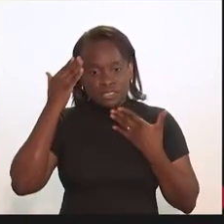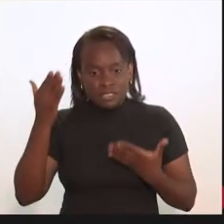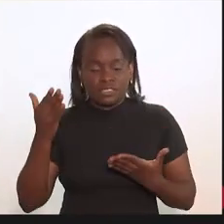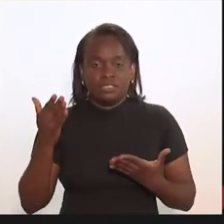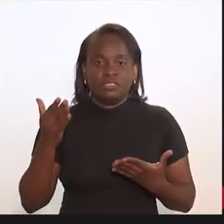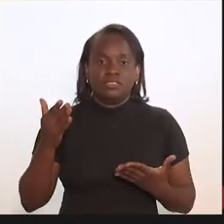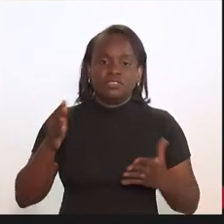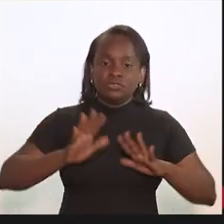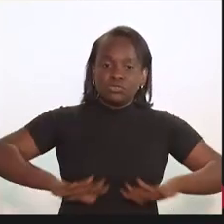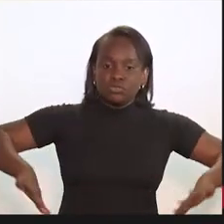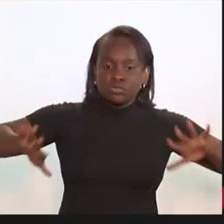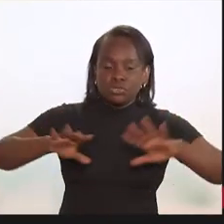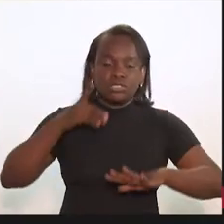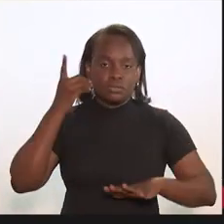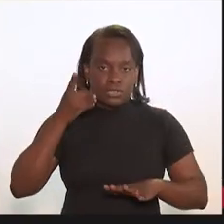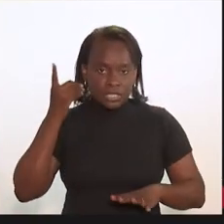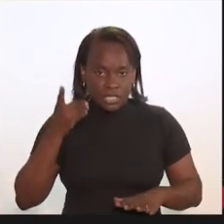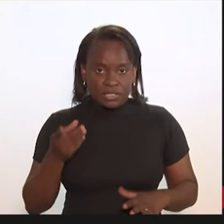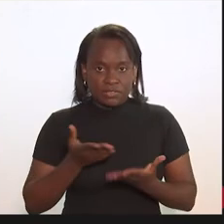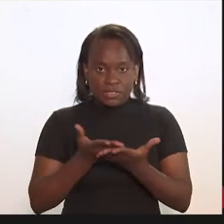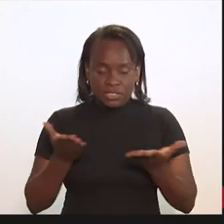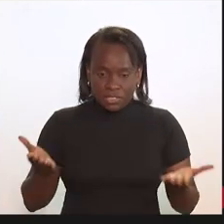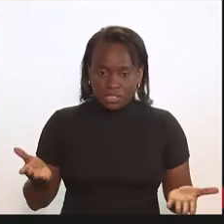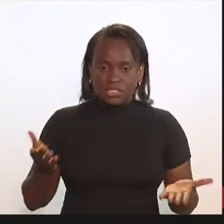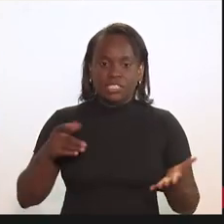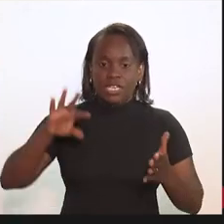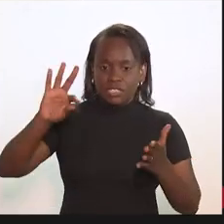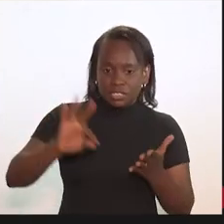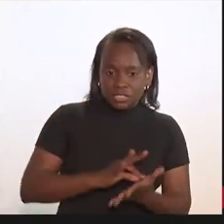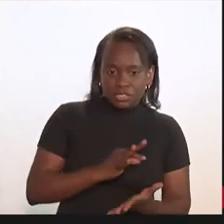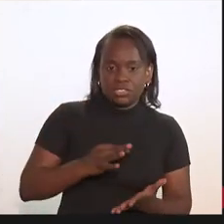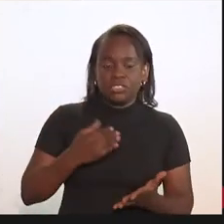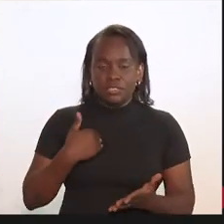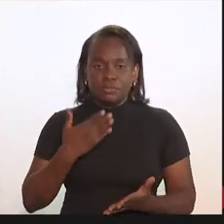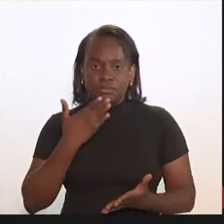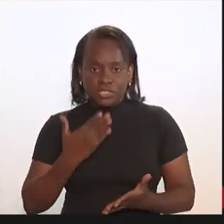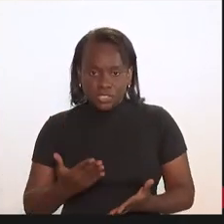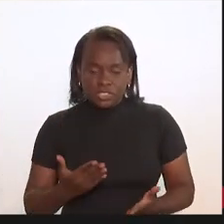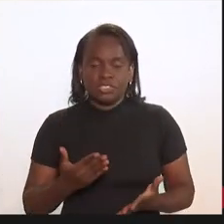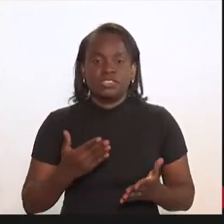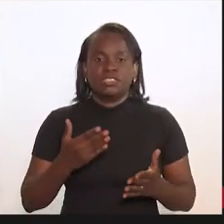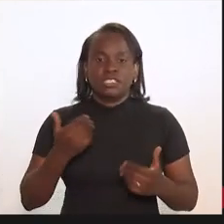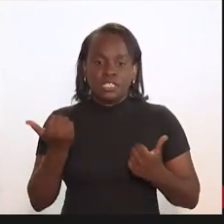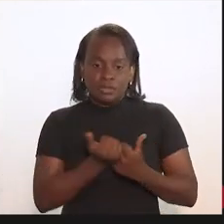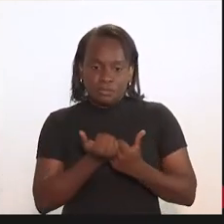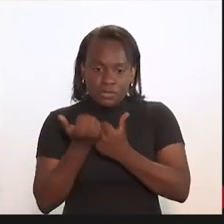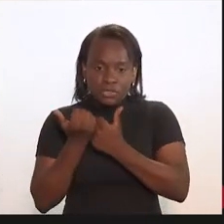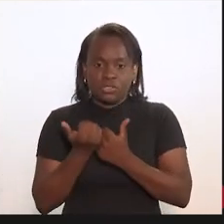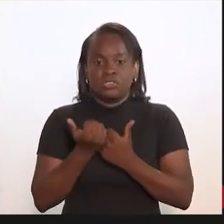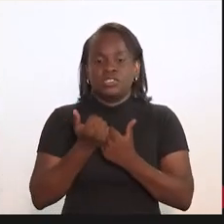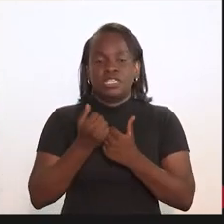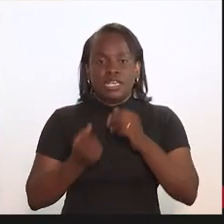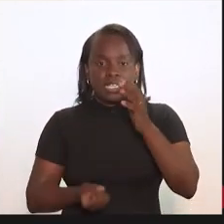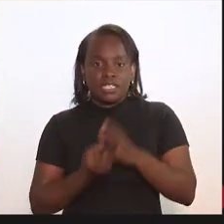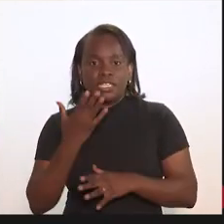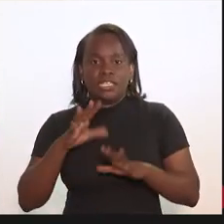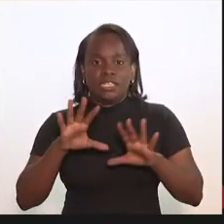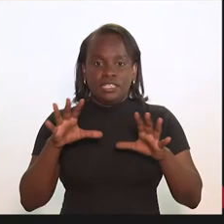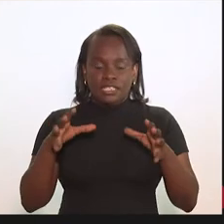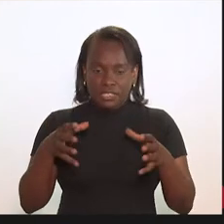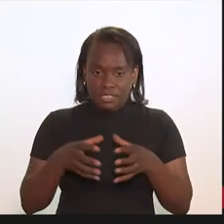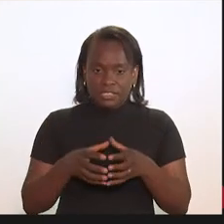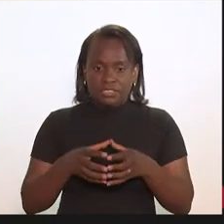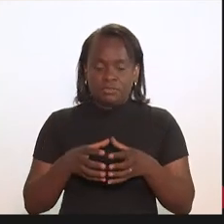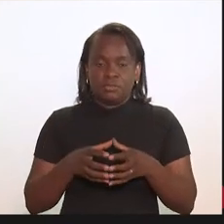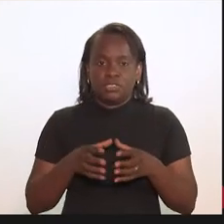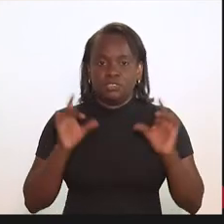agradecendo a todos os deputados e deputadas que assinaram o meu requerimento em apoiamento a criação